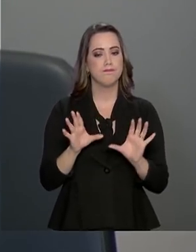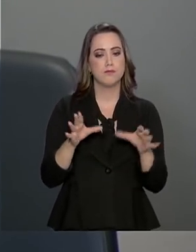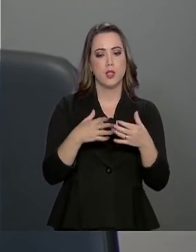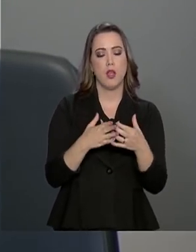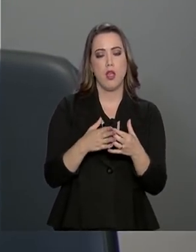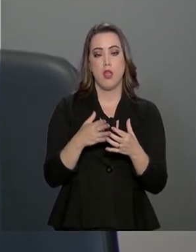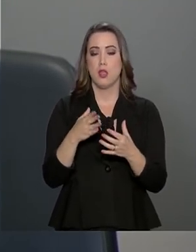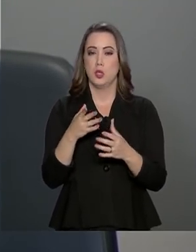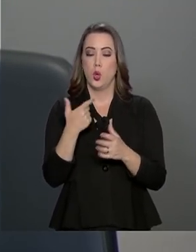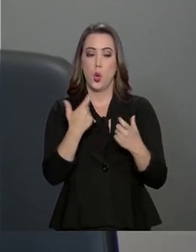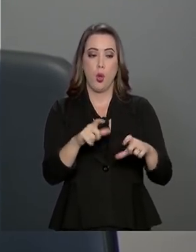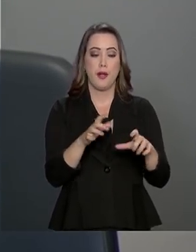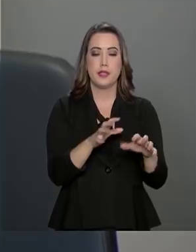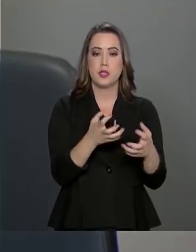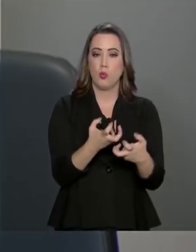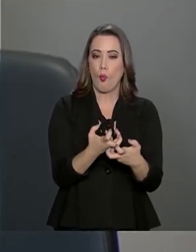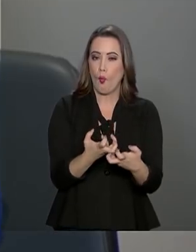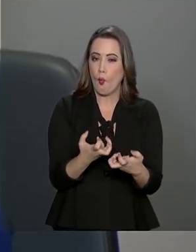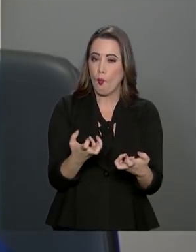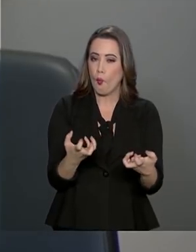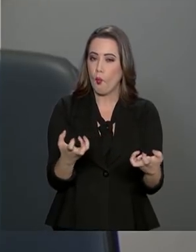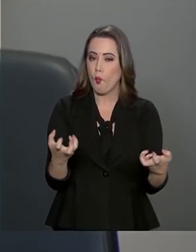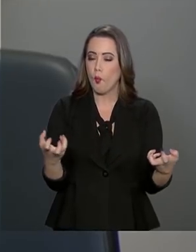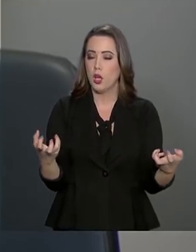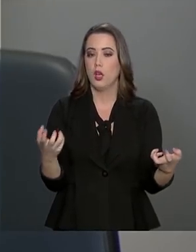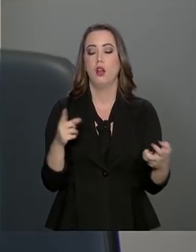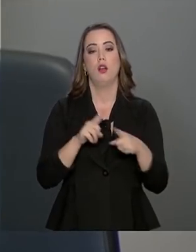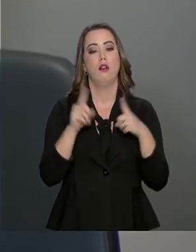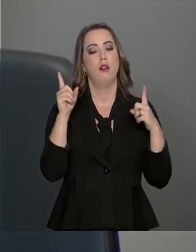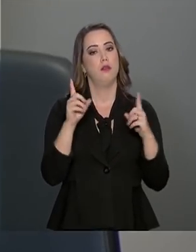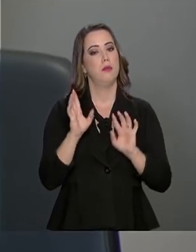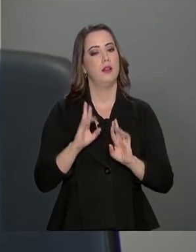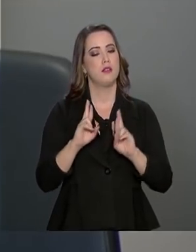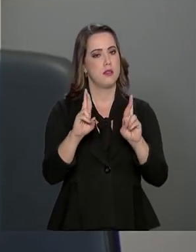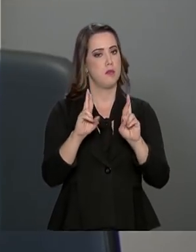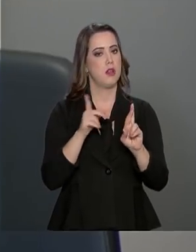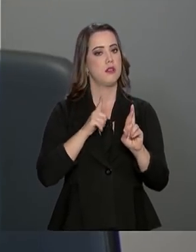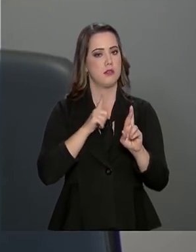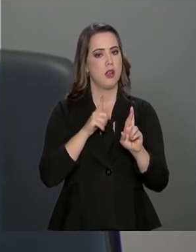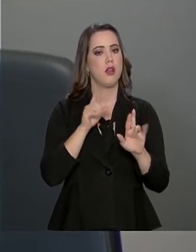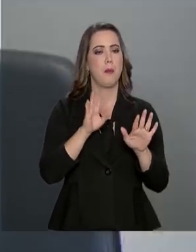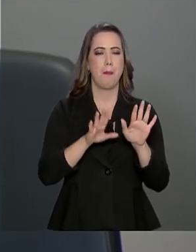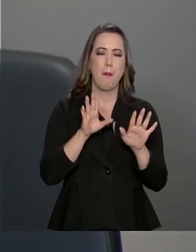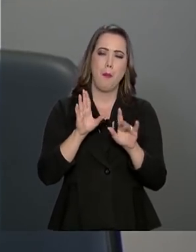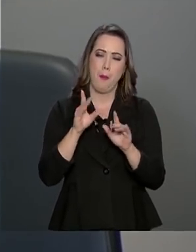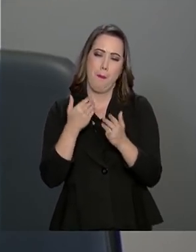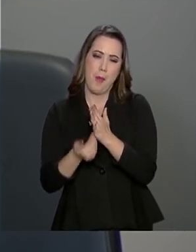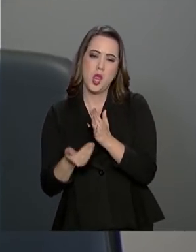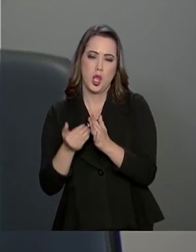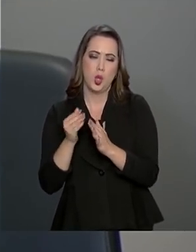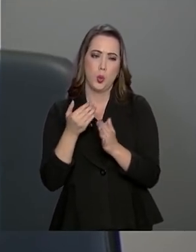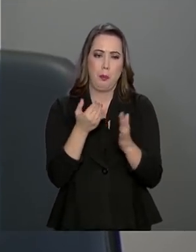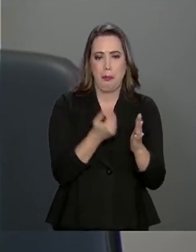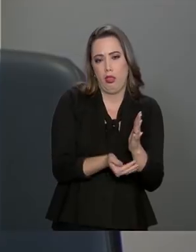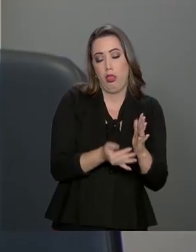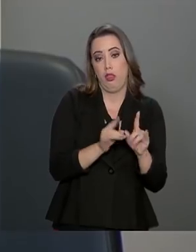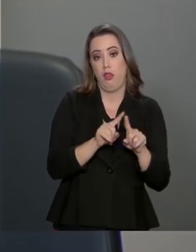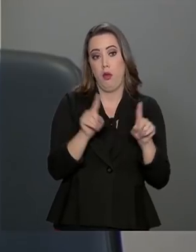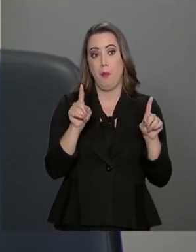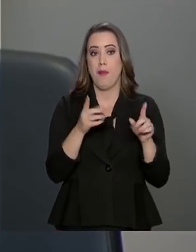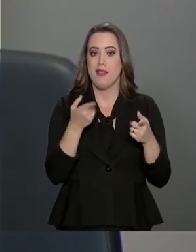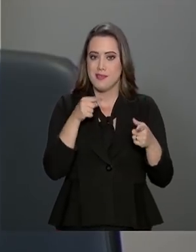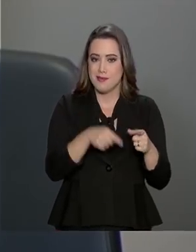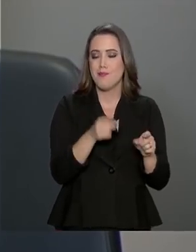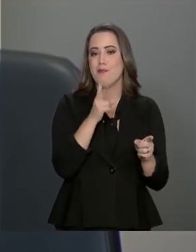de seca acontecendo mas a nossa estimativa é ainda de ser, apesar de algumas perdas já registradas de ser uma grande